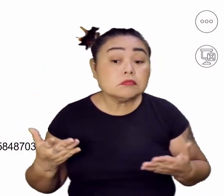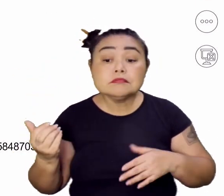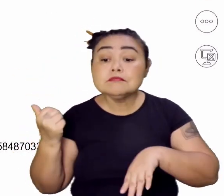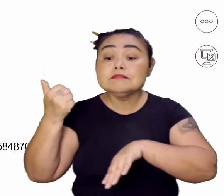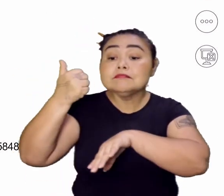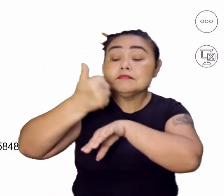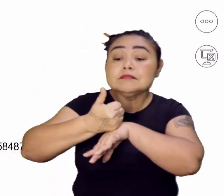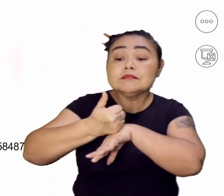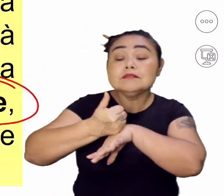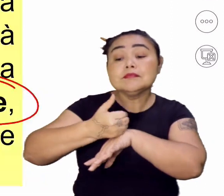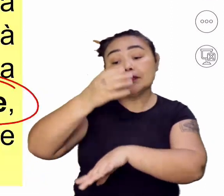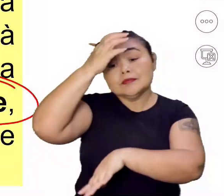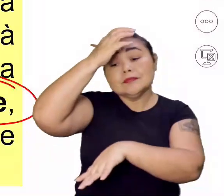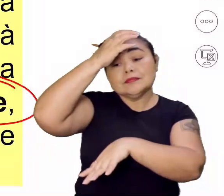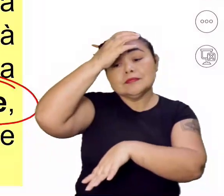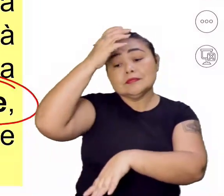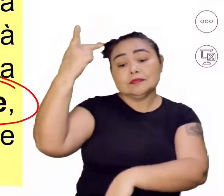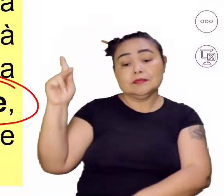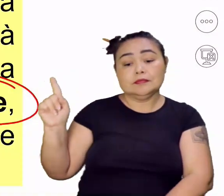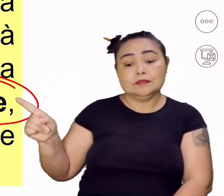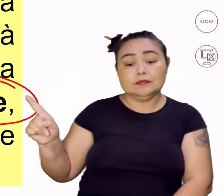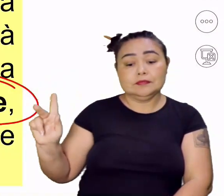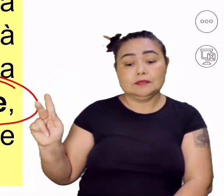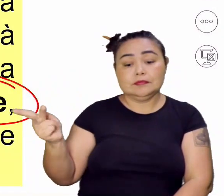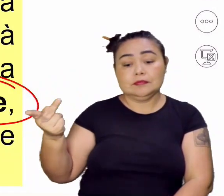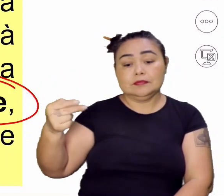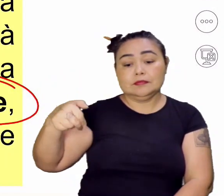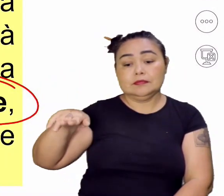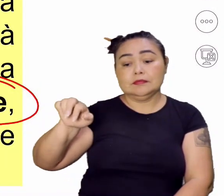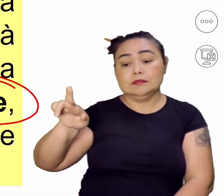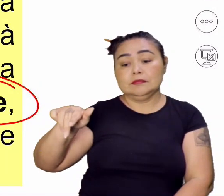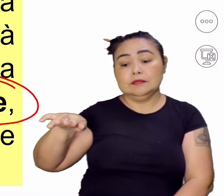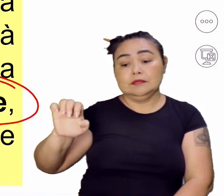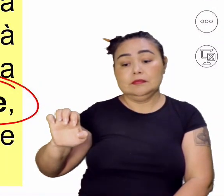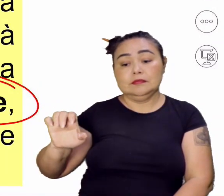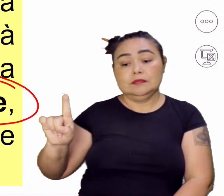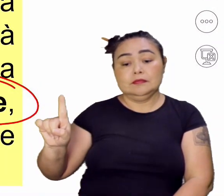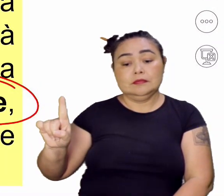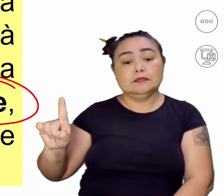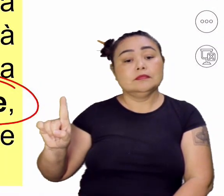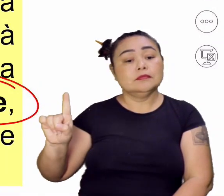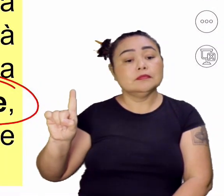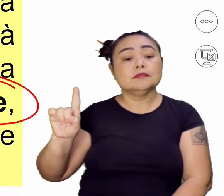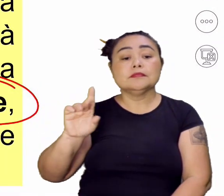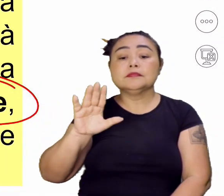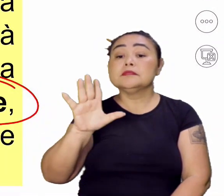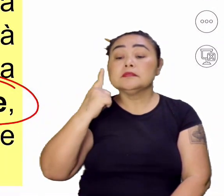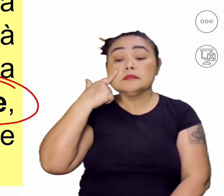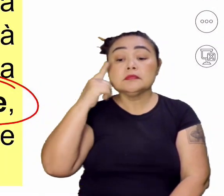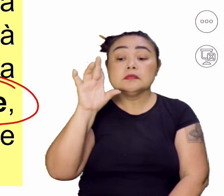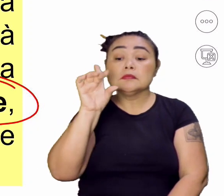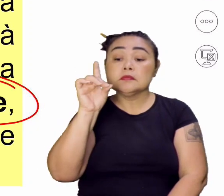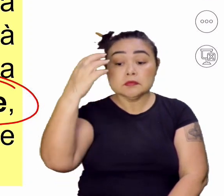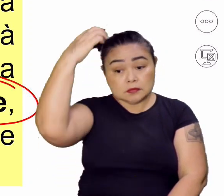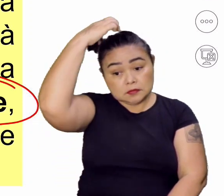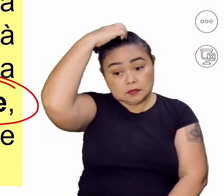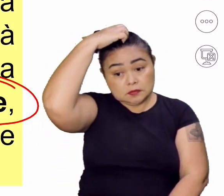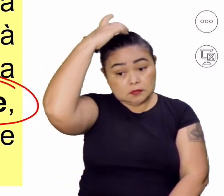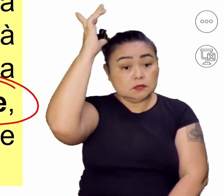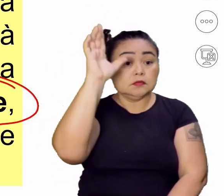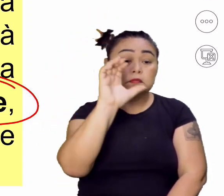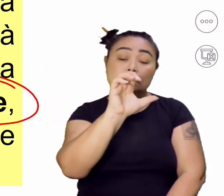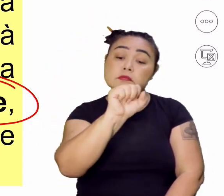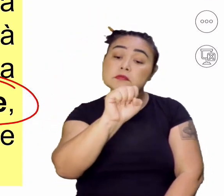lugar dele vai ser seu tio, Dom Henrique. Aqui, nós temos aqui, Dom Sebastião, ele vai desaparecer na batalha.